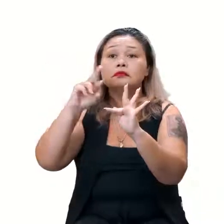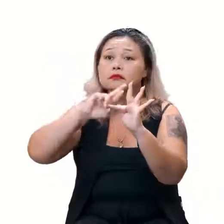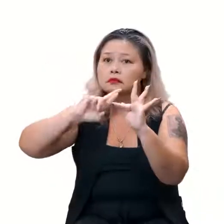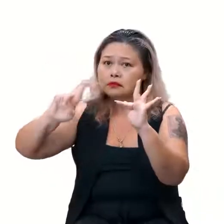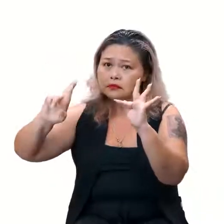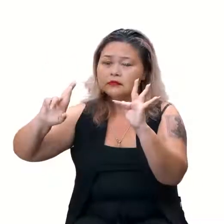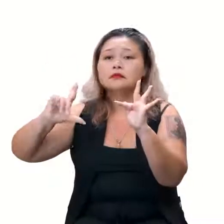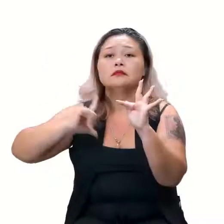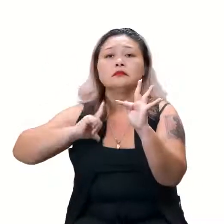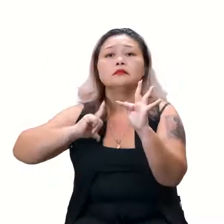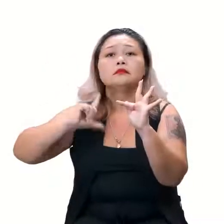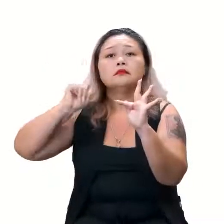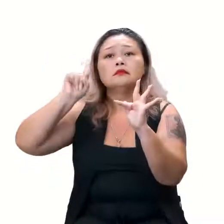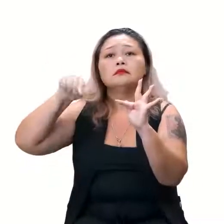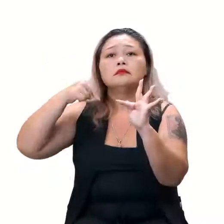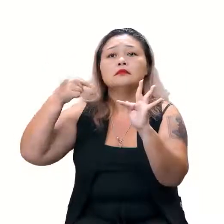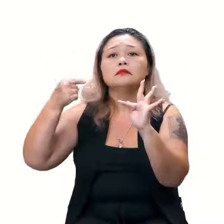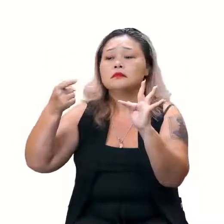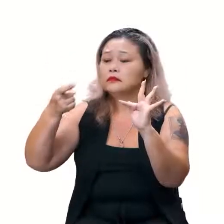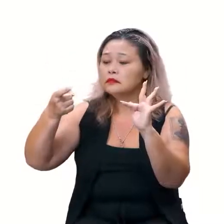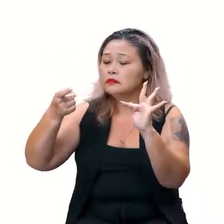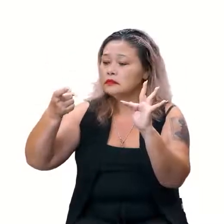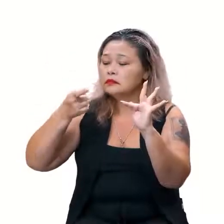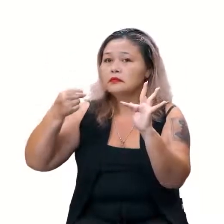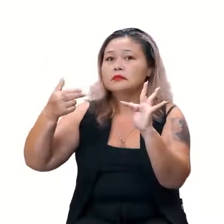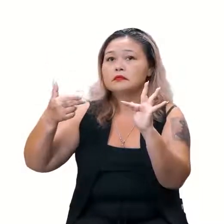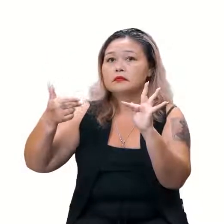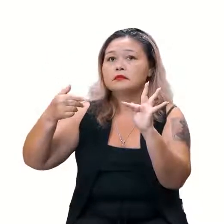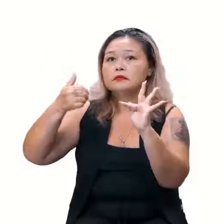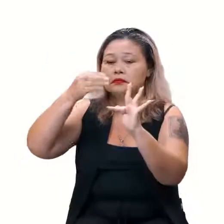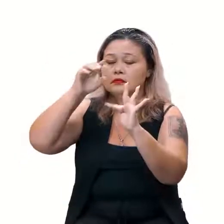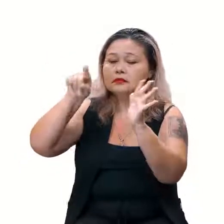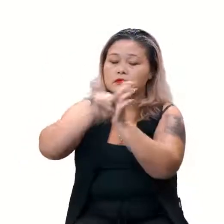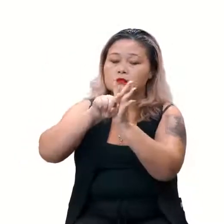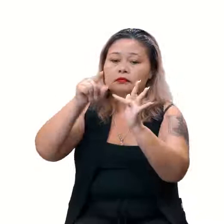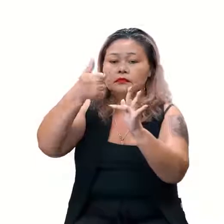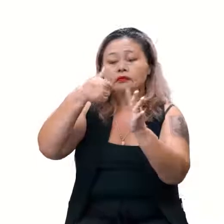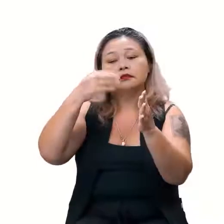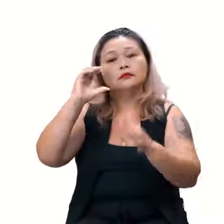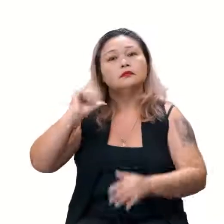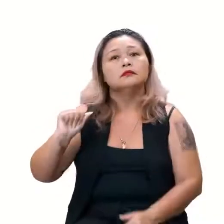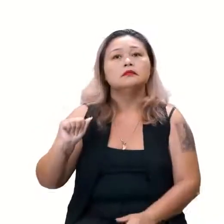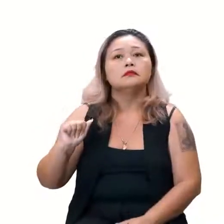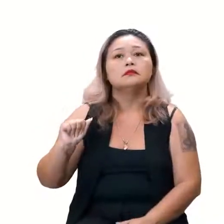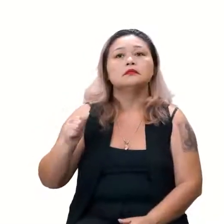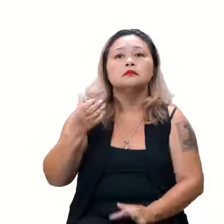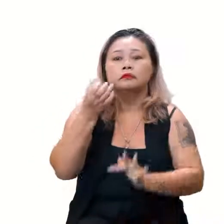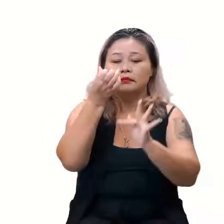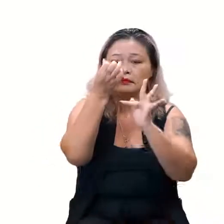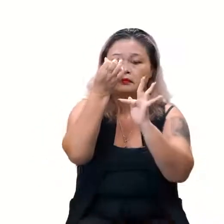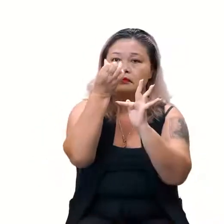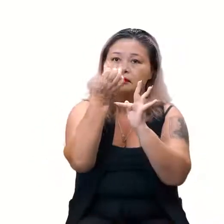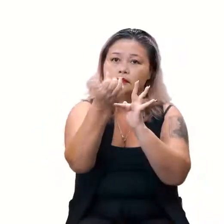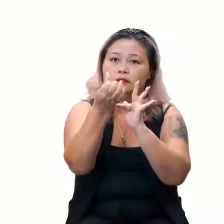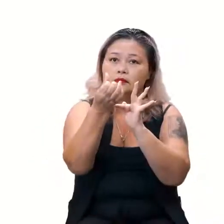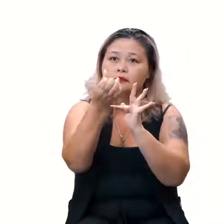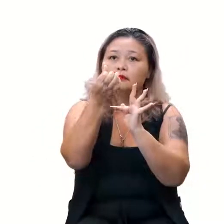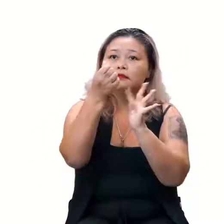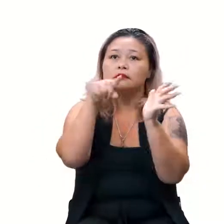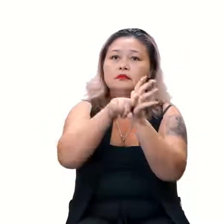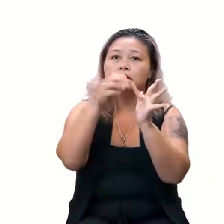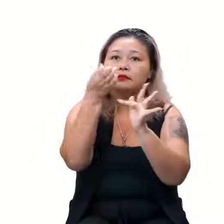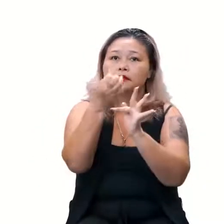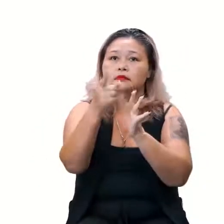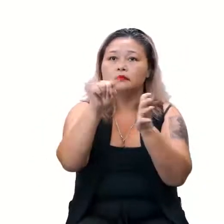Sei. Como é que a gente fez? X é igual a menos B sobre A. Então, X vai ser igual a quem? Menos 6. Menos